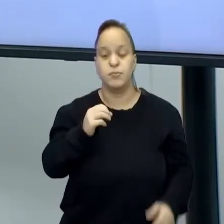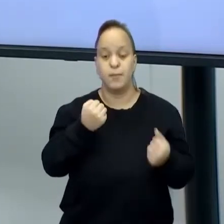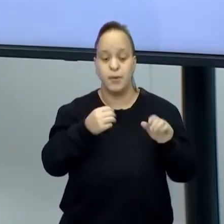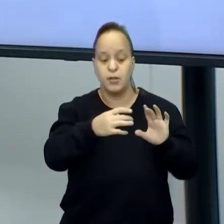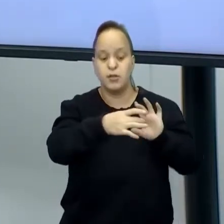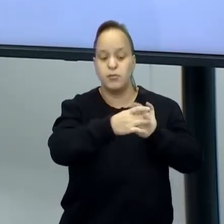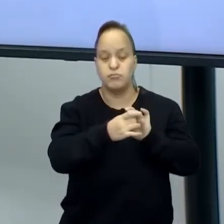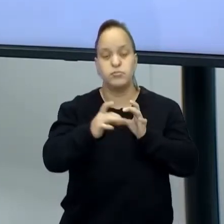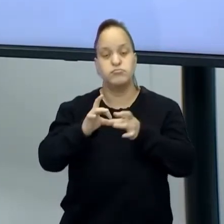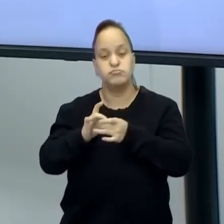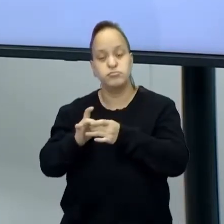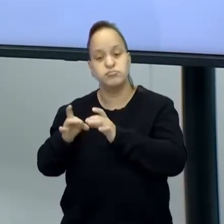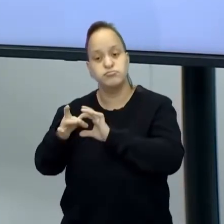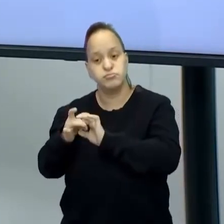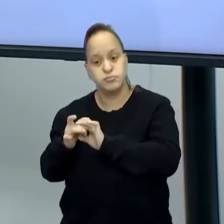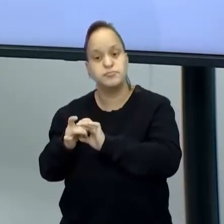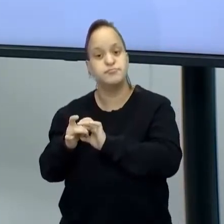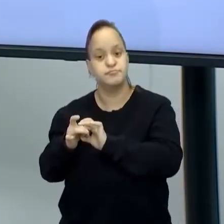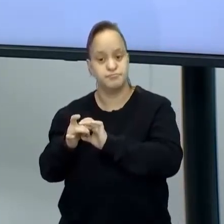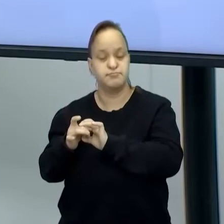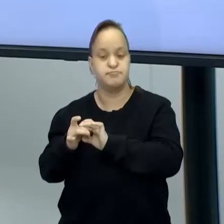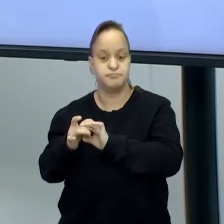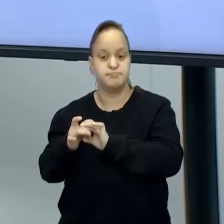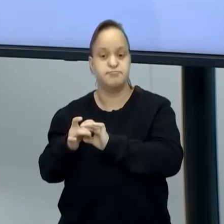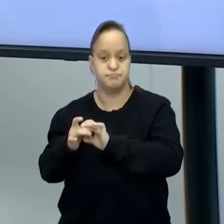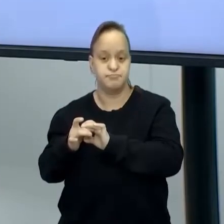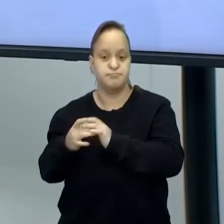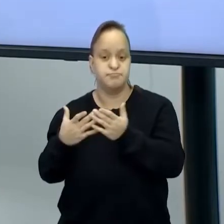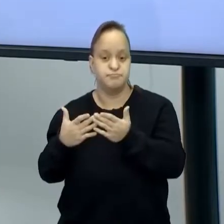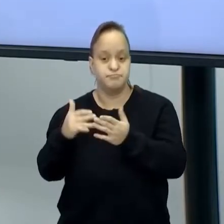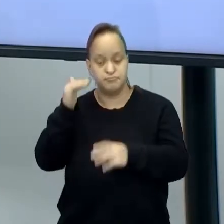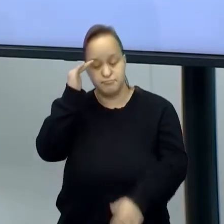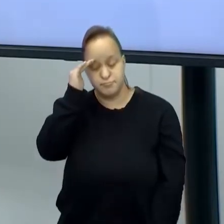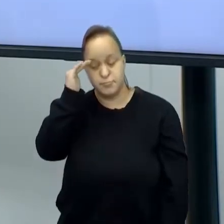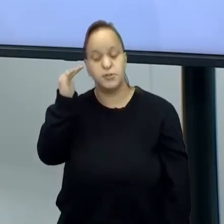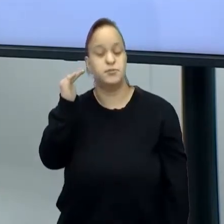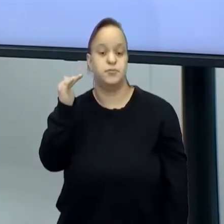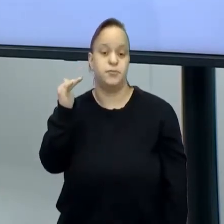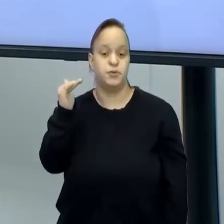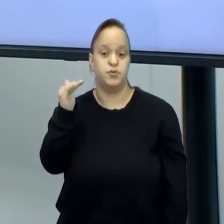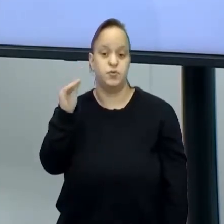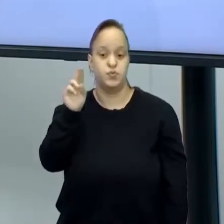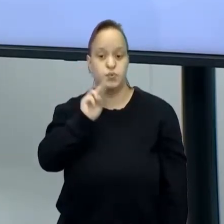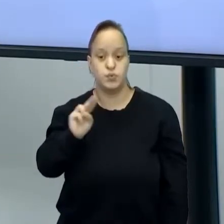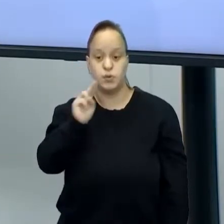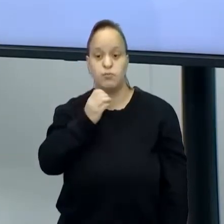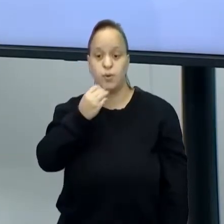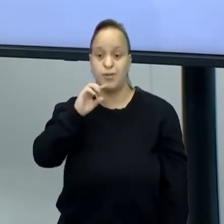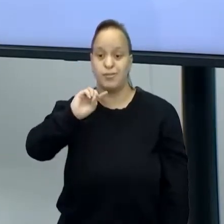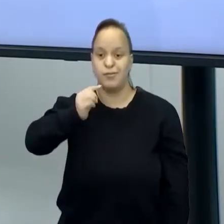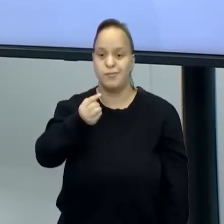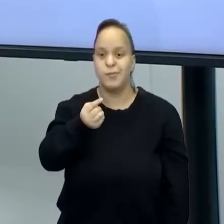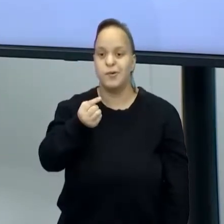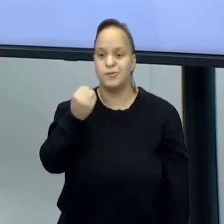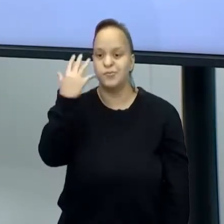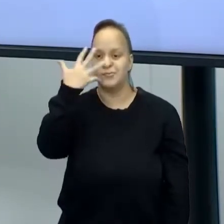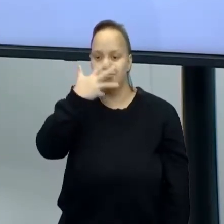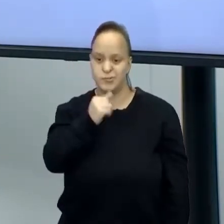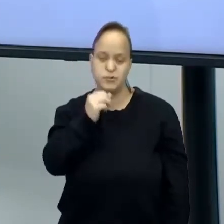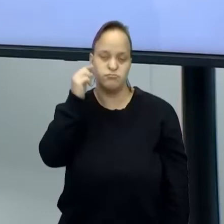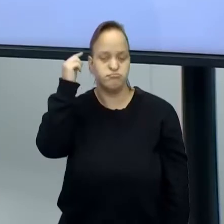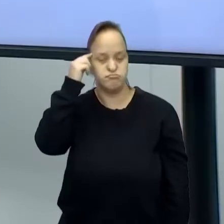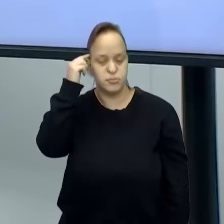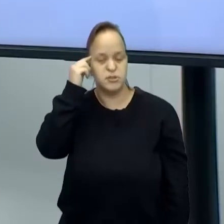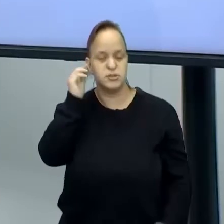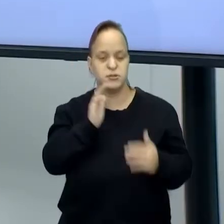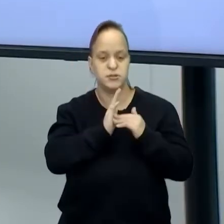interligadas. Elas precisam prioritariamente ser funcional. E depois, bonito. Né? Pensando na